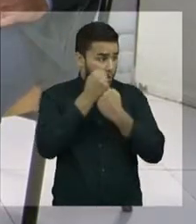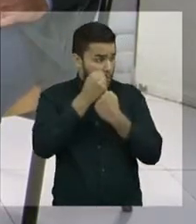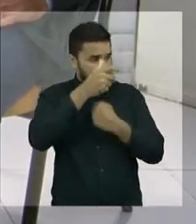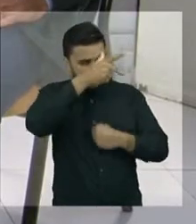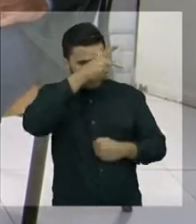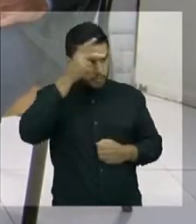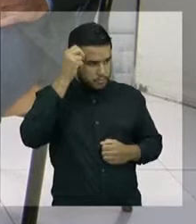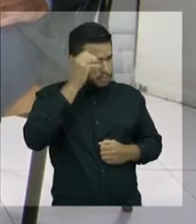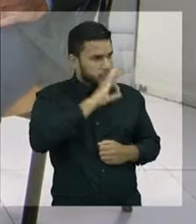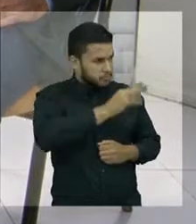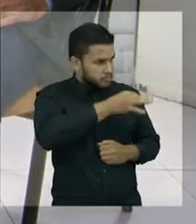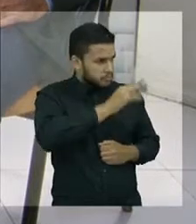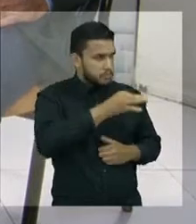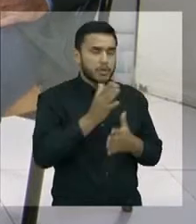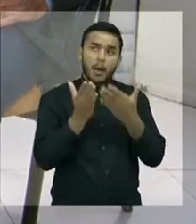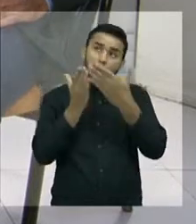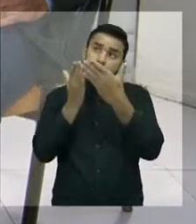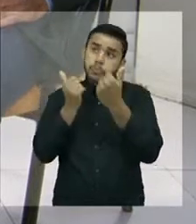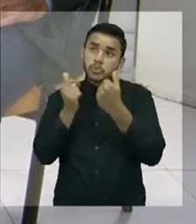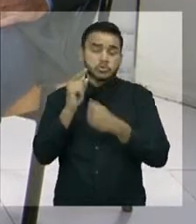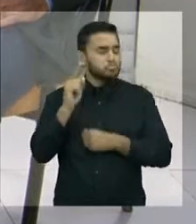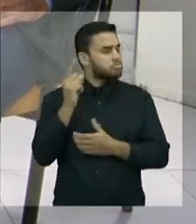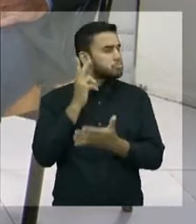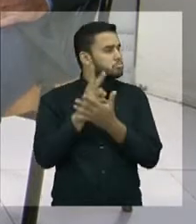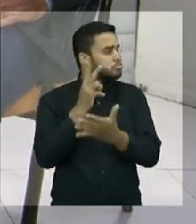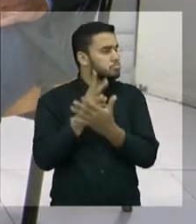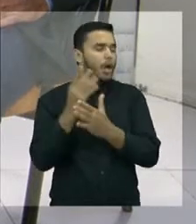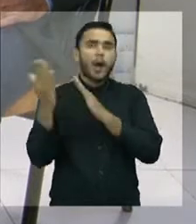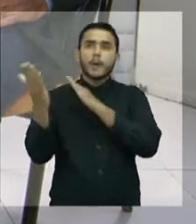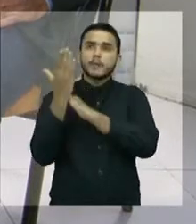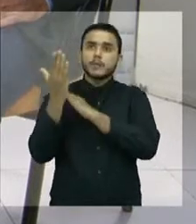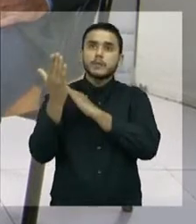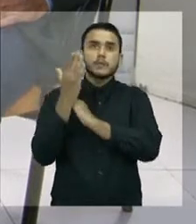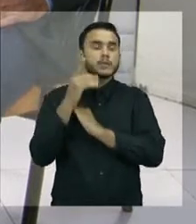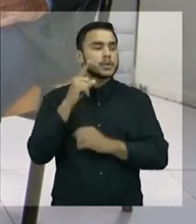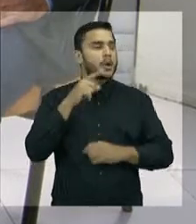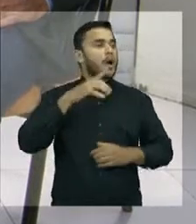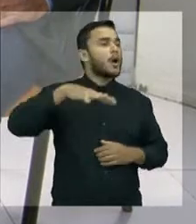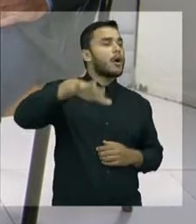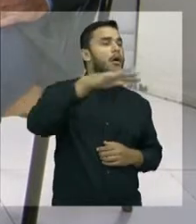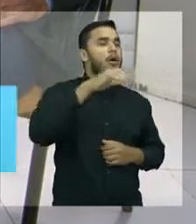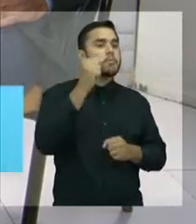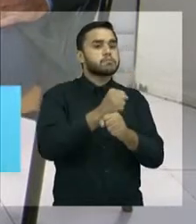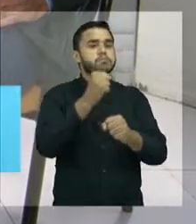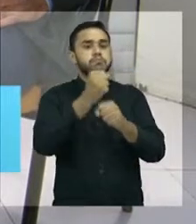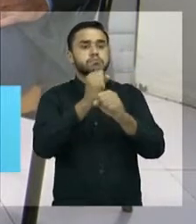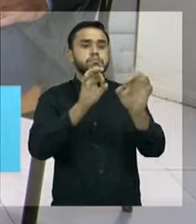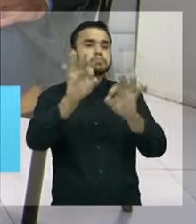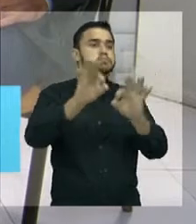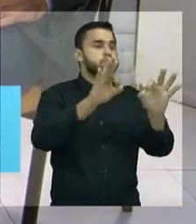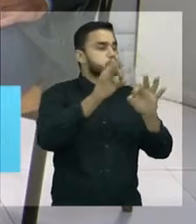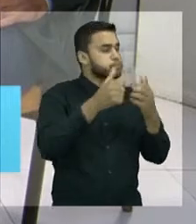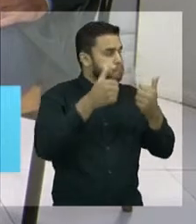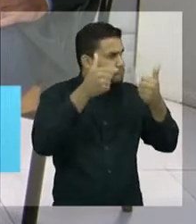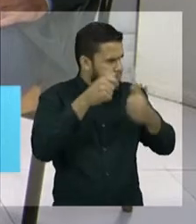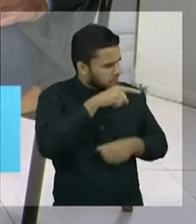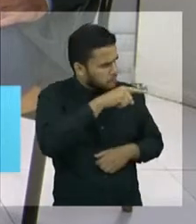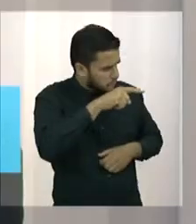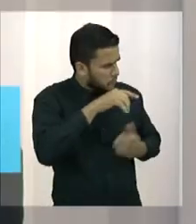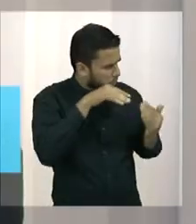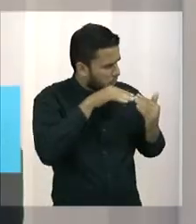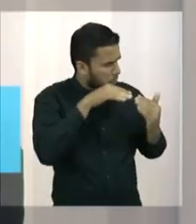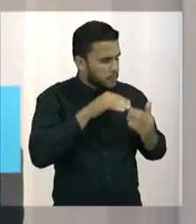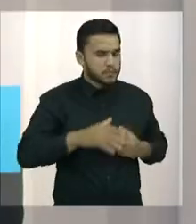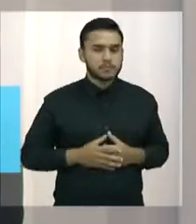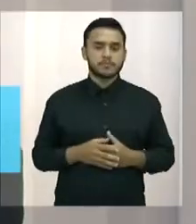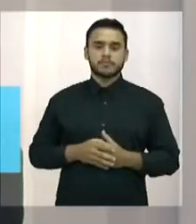solicitam e, na maioria das vezes, são atendidos para obras para a região. E como é que o senhor se sente contemplado? Bom, antes